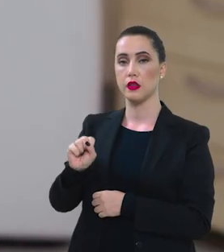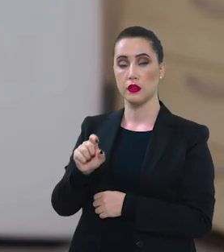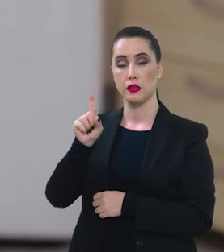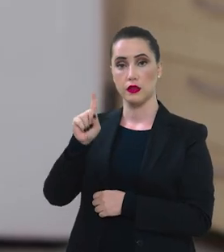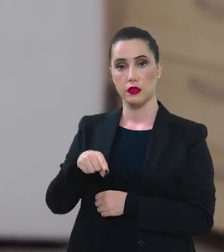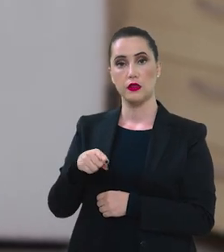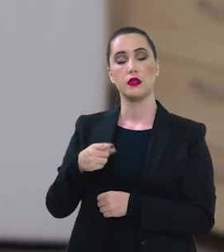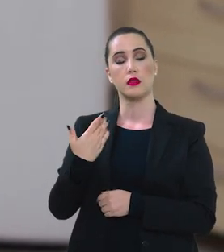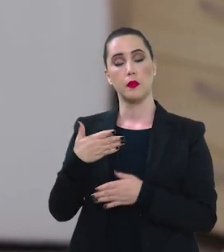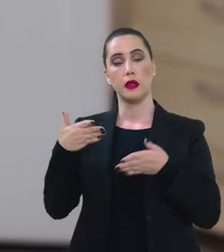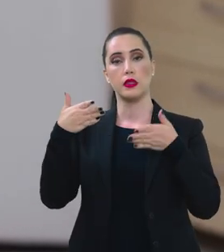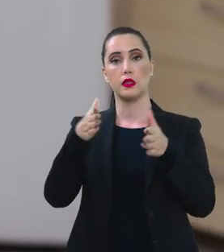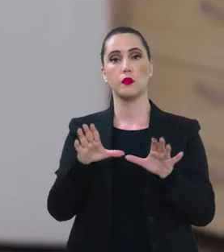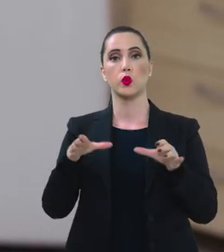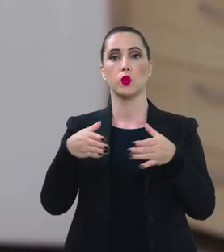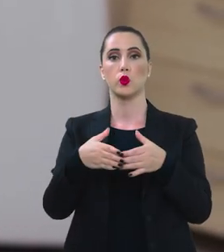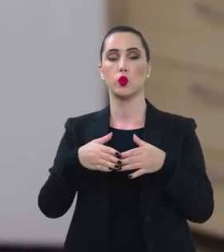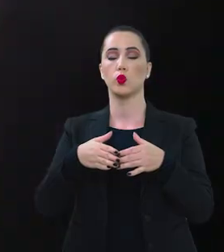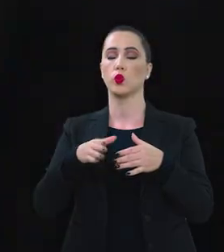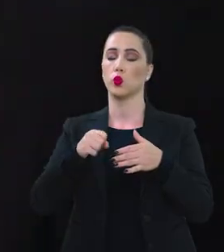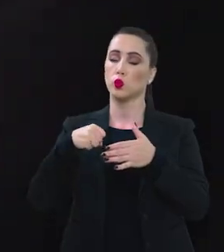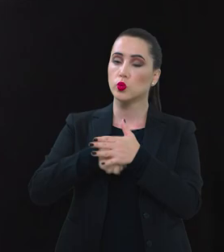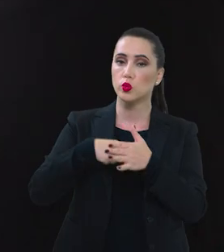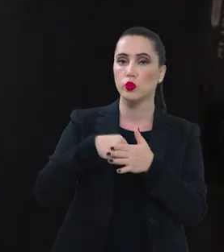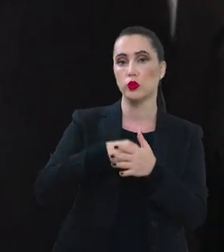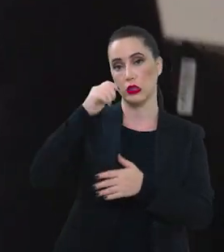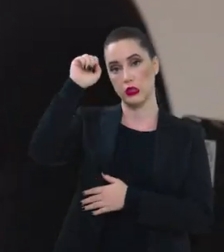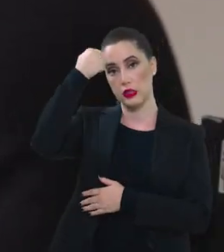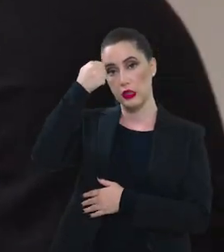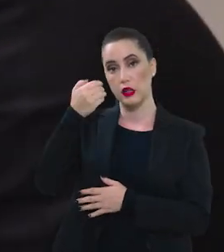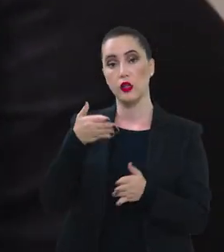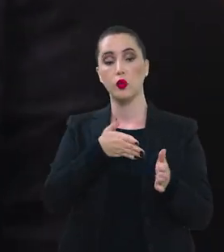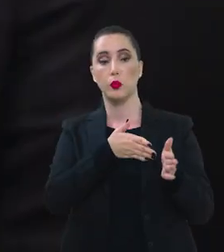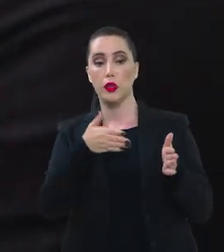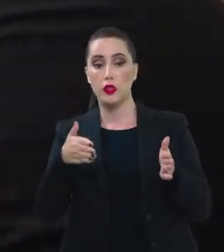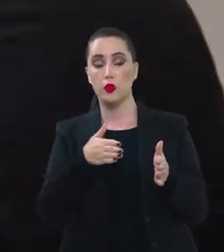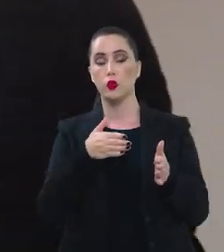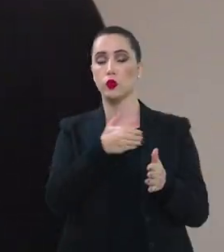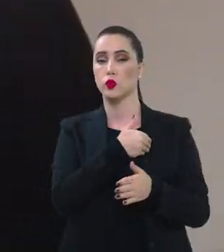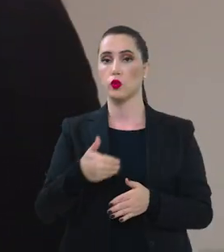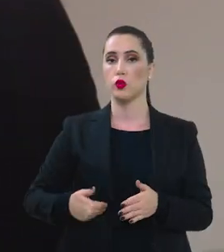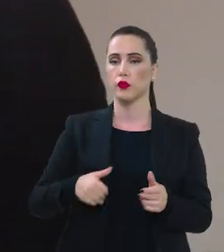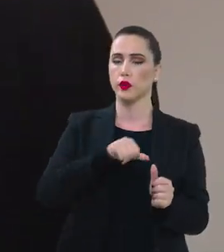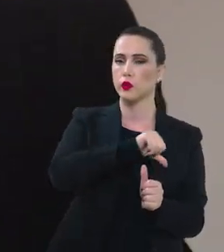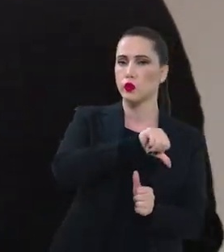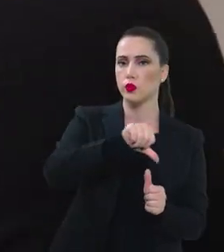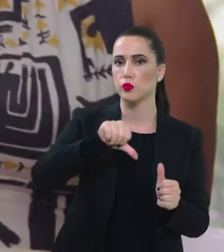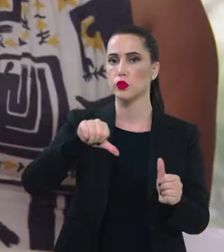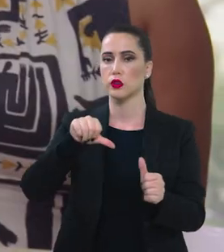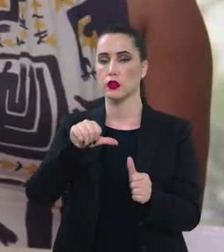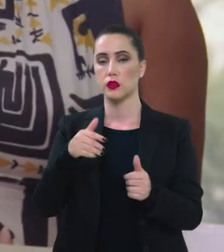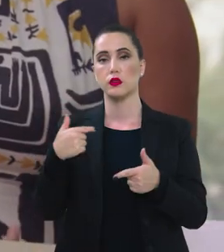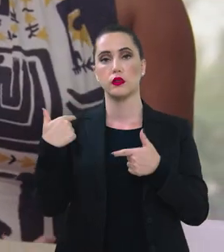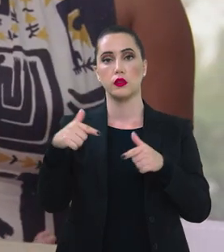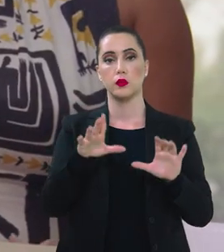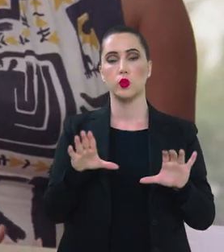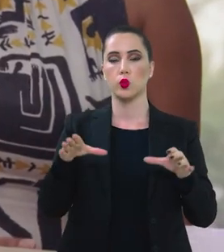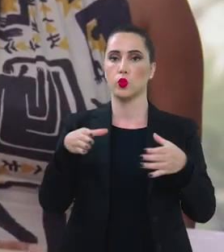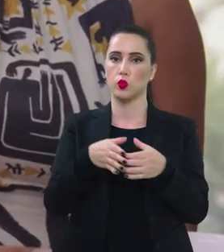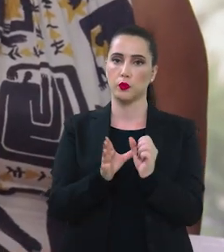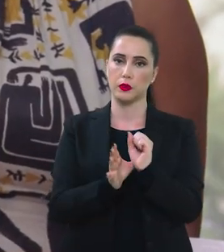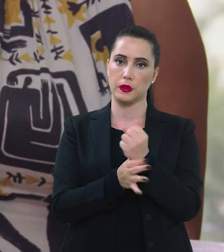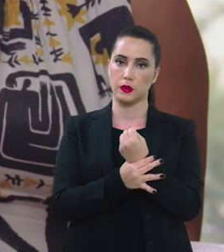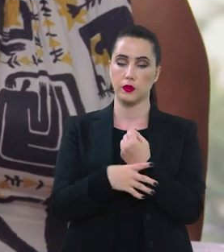Sampaio, é militante do movimento negro e durante o governo de transição atuou no núcleo de segurança